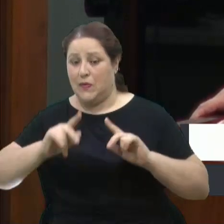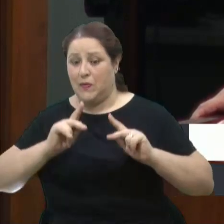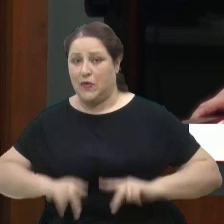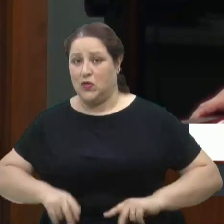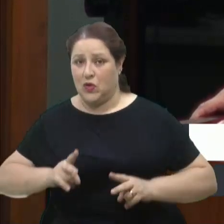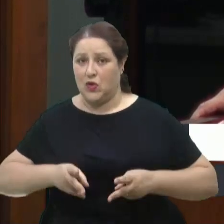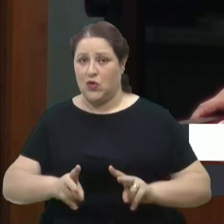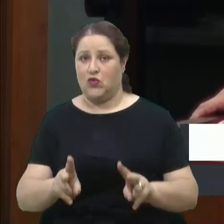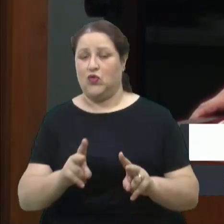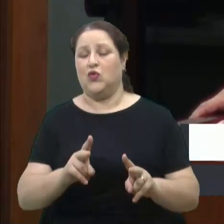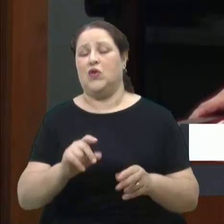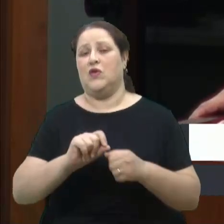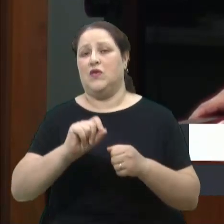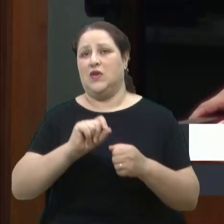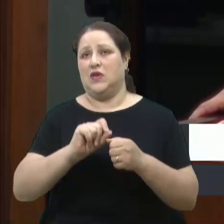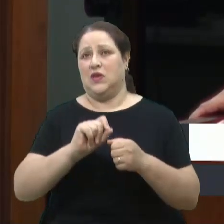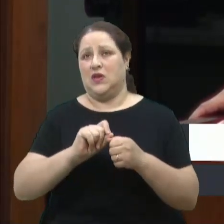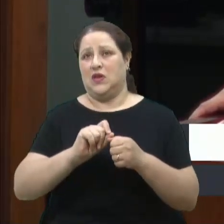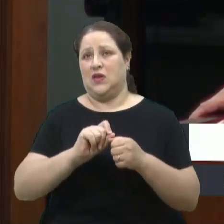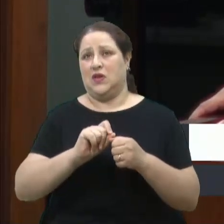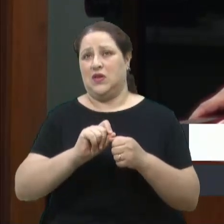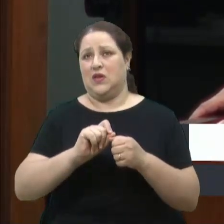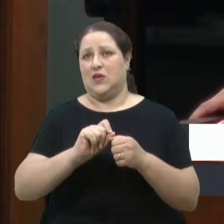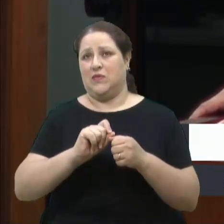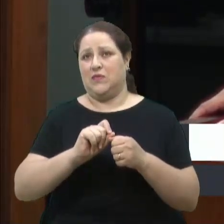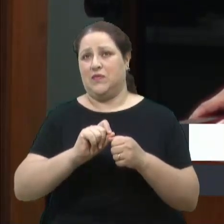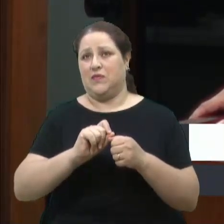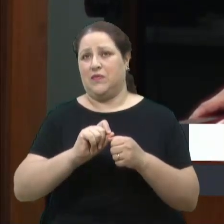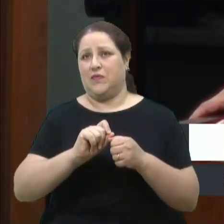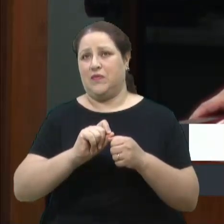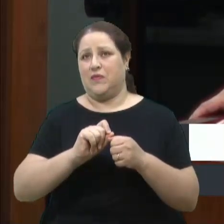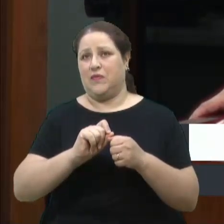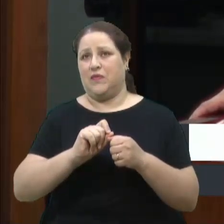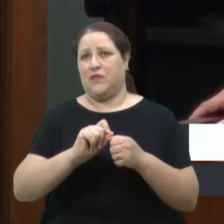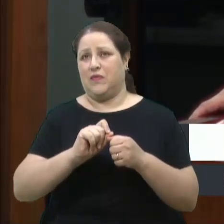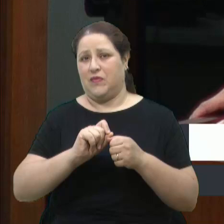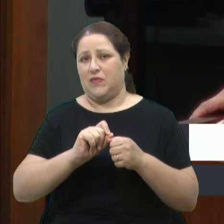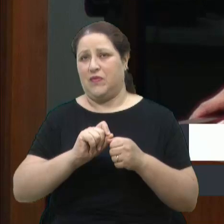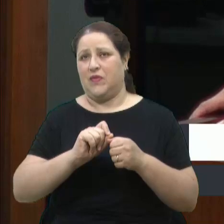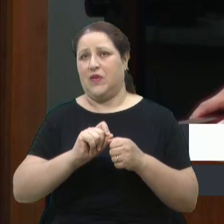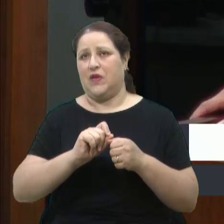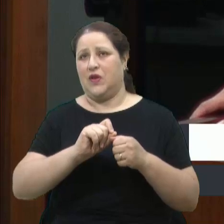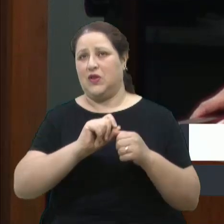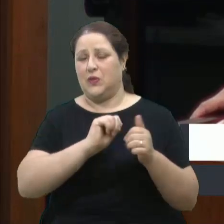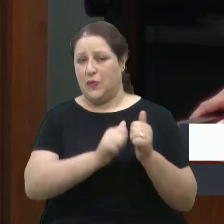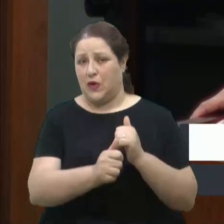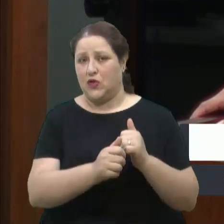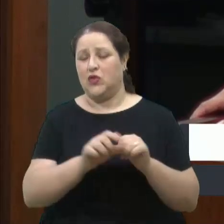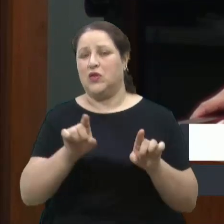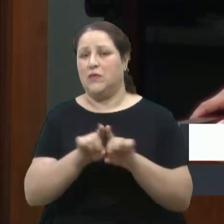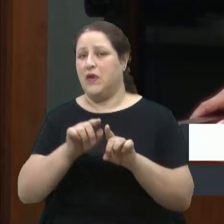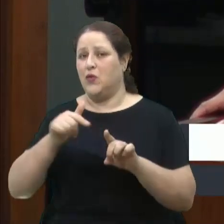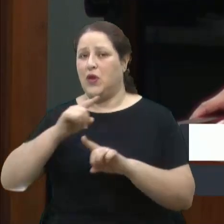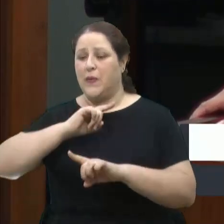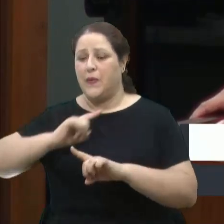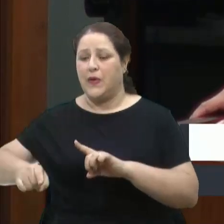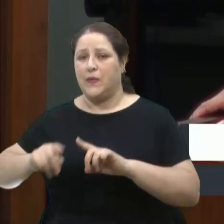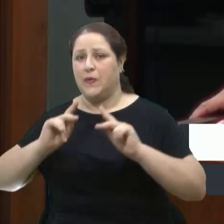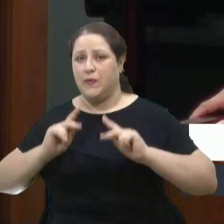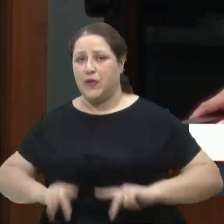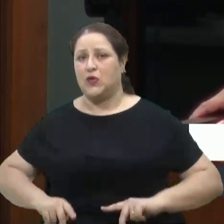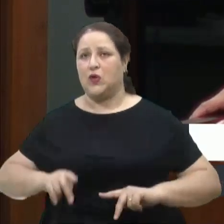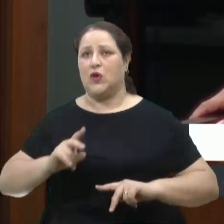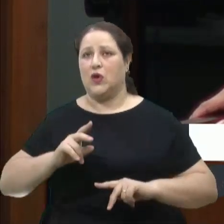praticando isso. E também não impede que as pessoas